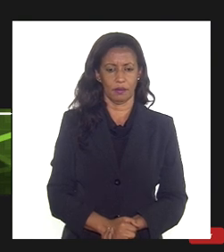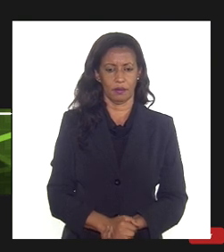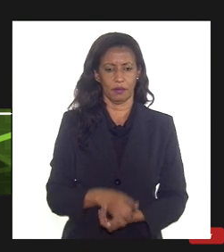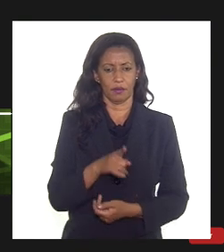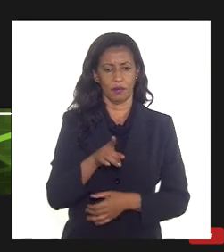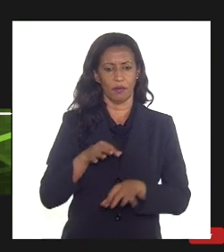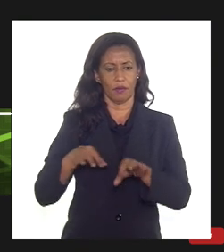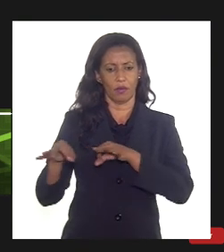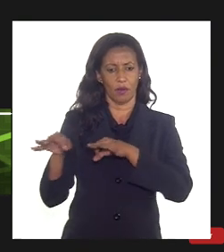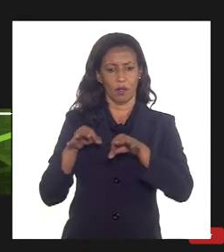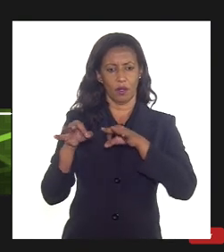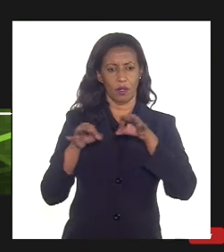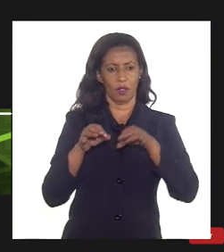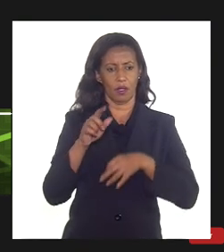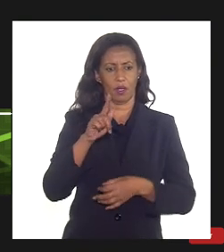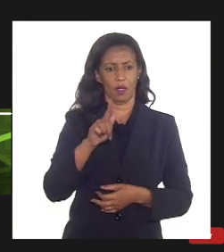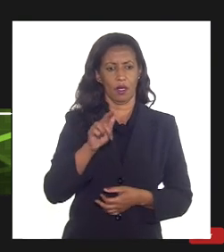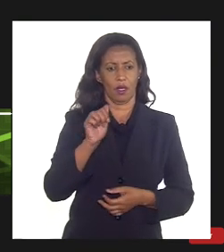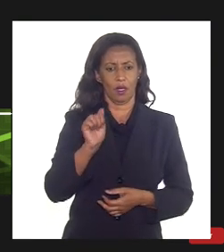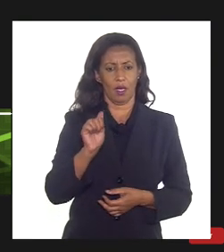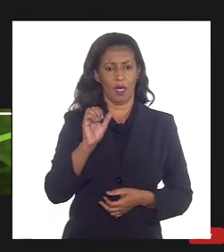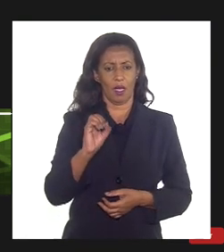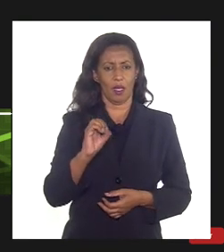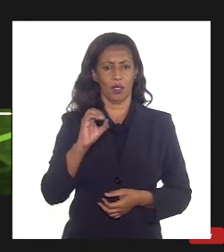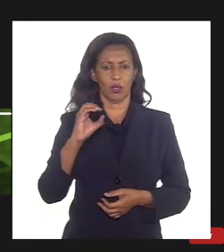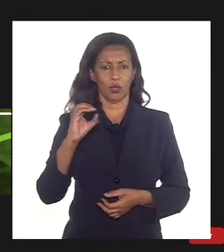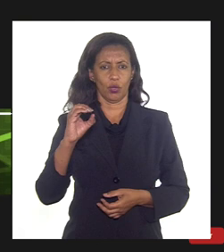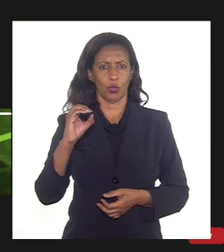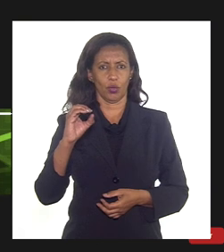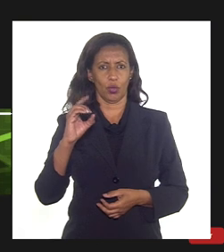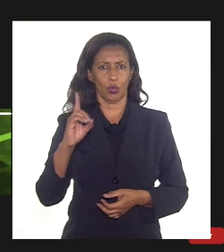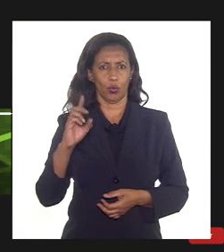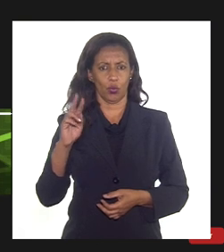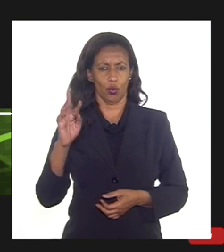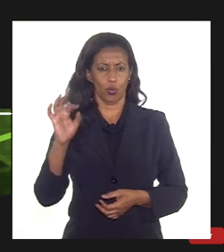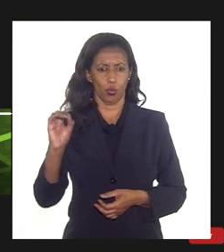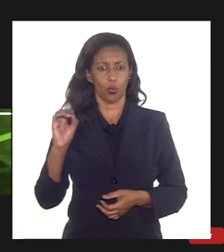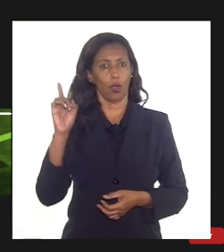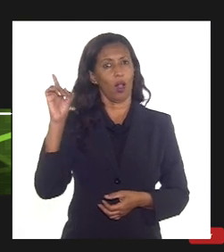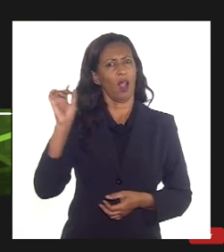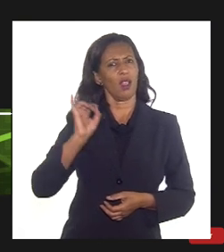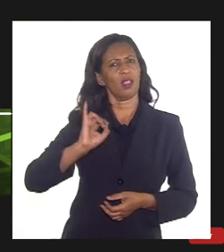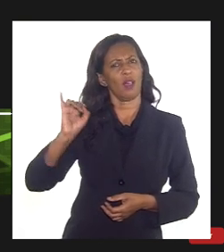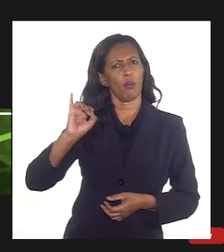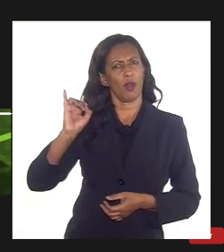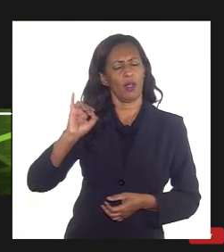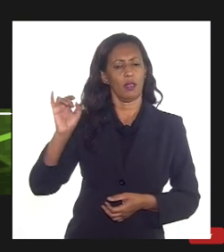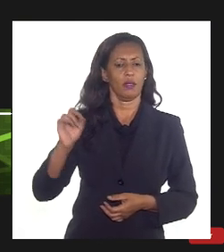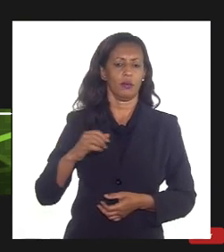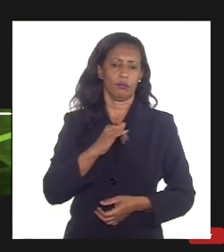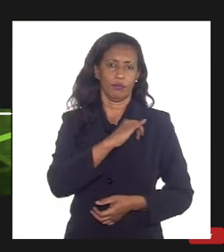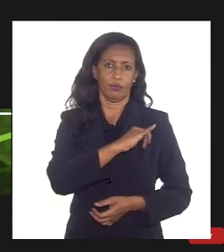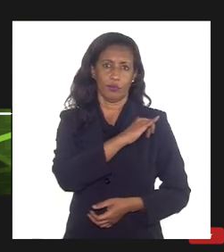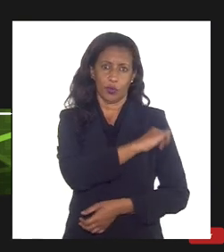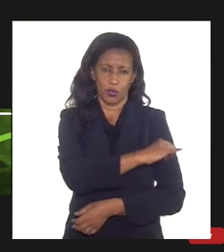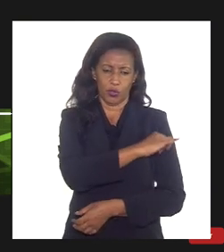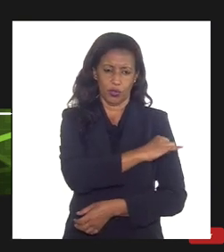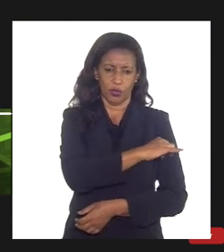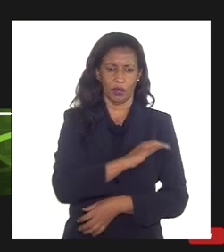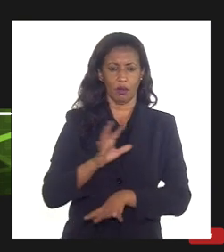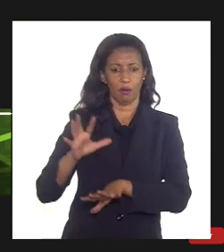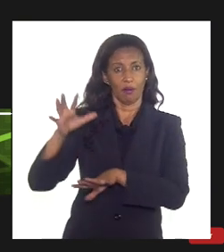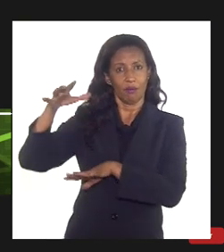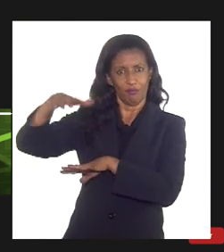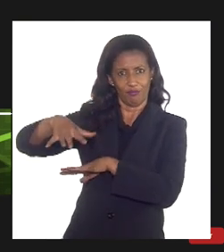projeto do Póbulo Gas do Itaboraí está localizado ali na região 116 em Itaboraí de janeiro e ele vai ser o local